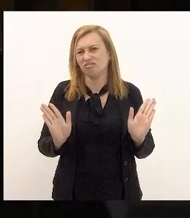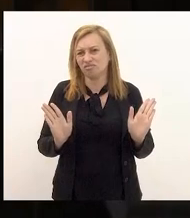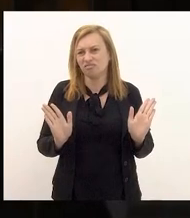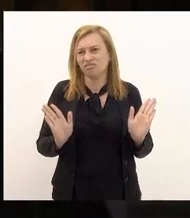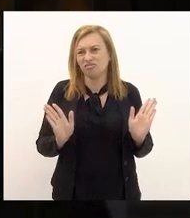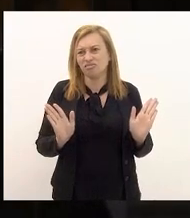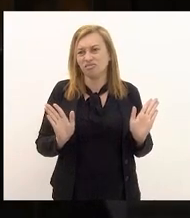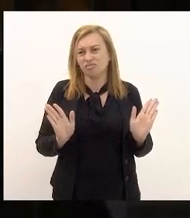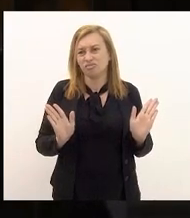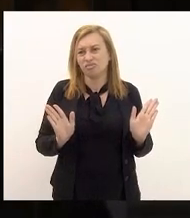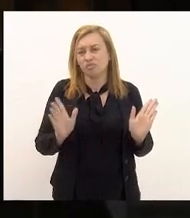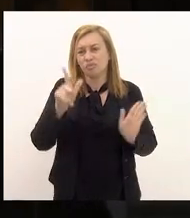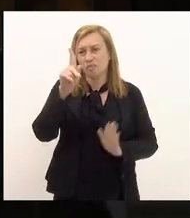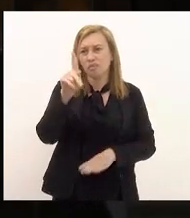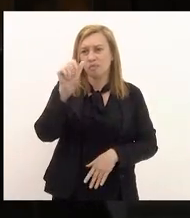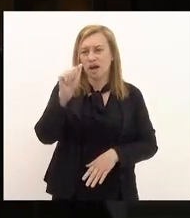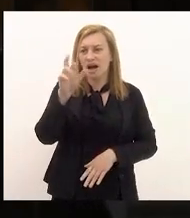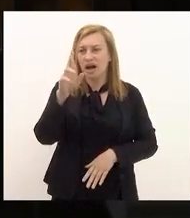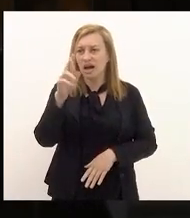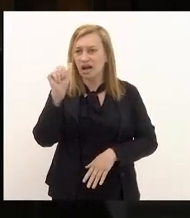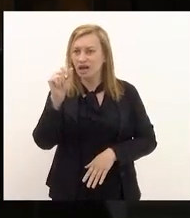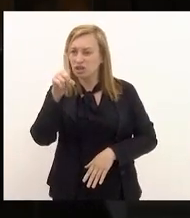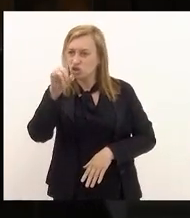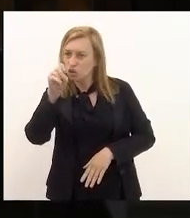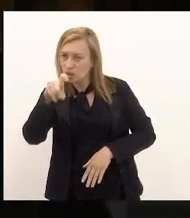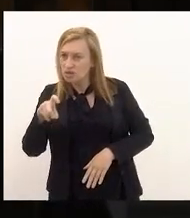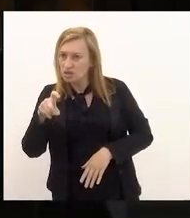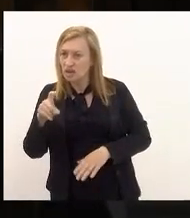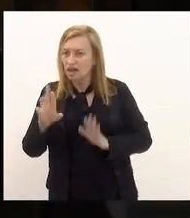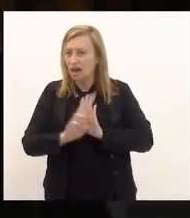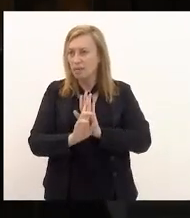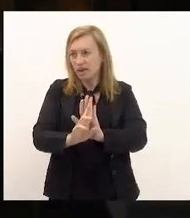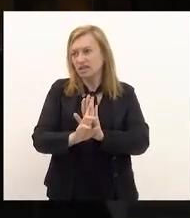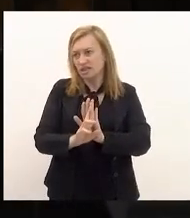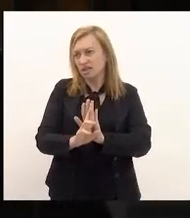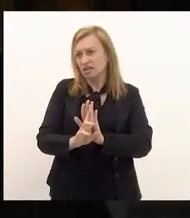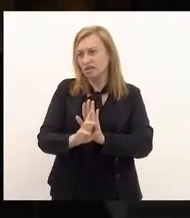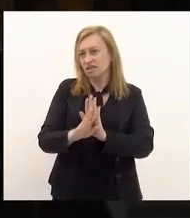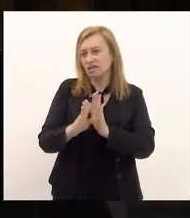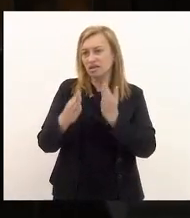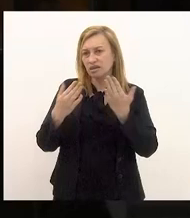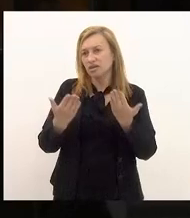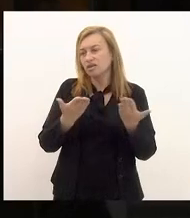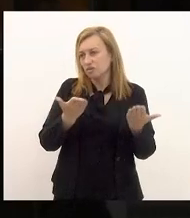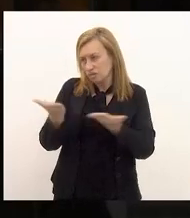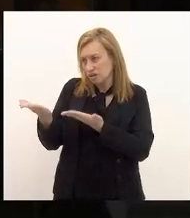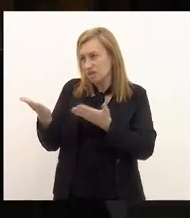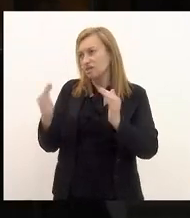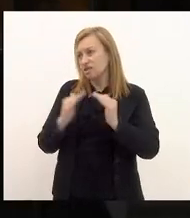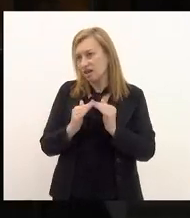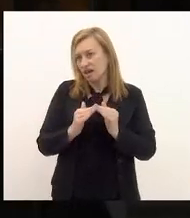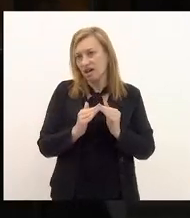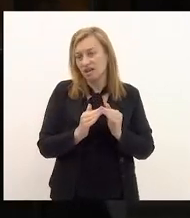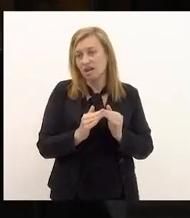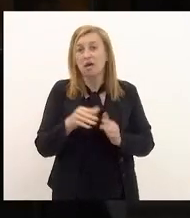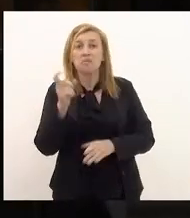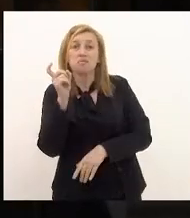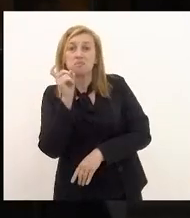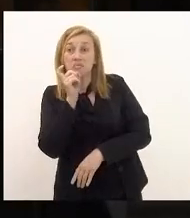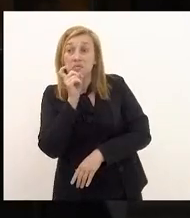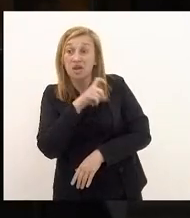o paradoxo que representa a atuação de vossas excelências nessa casa que mentem